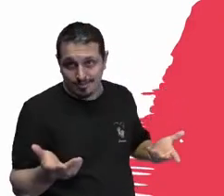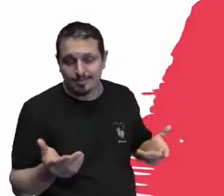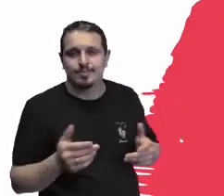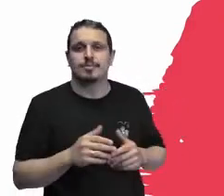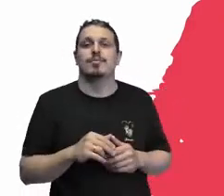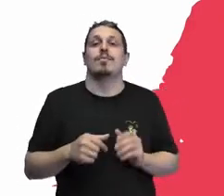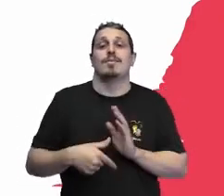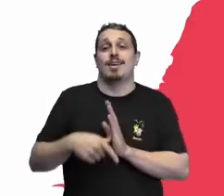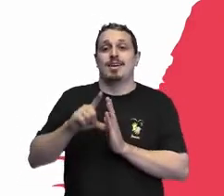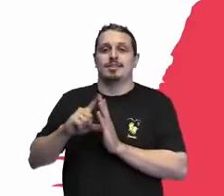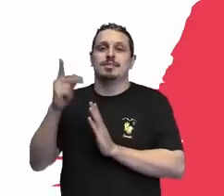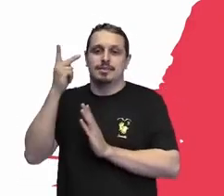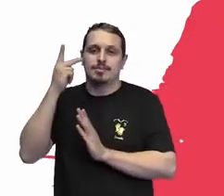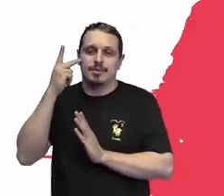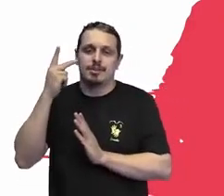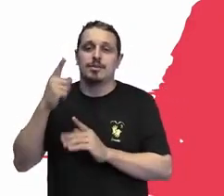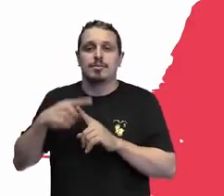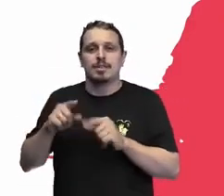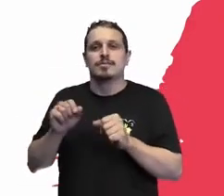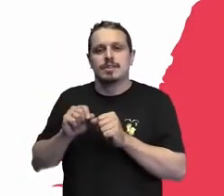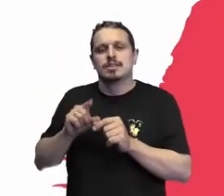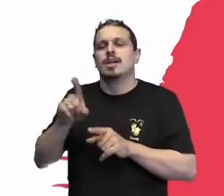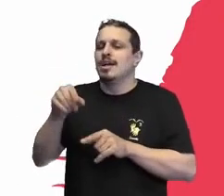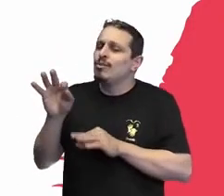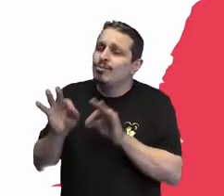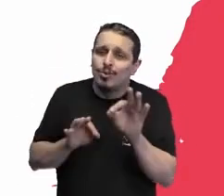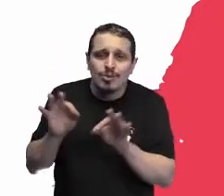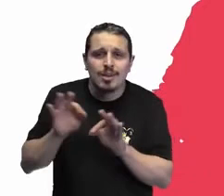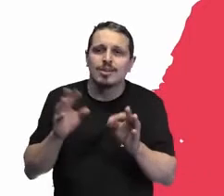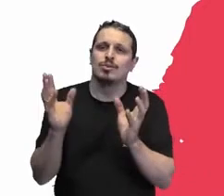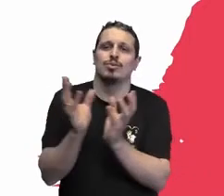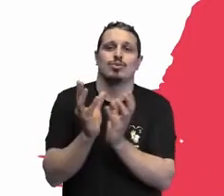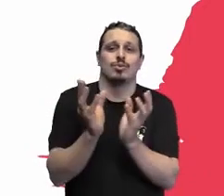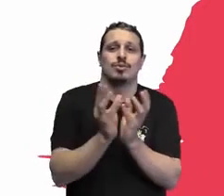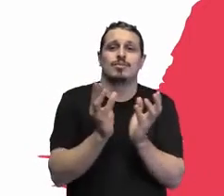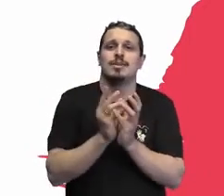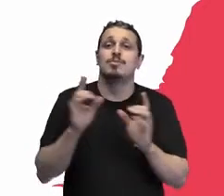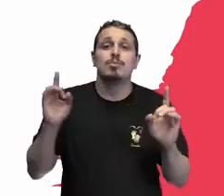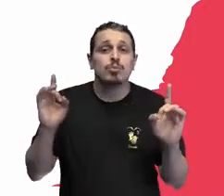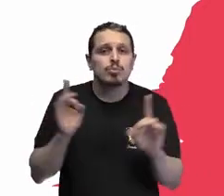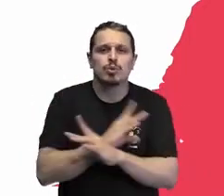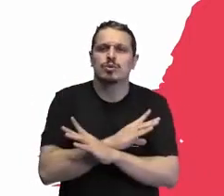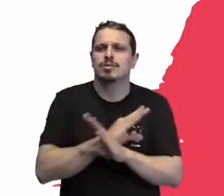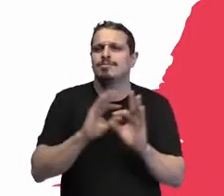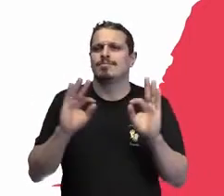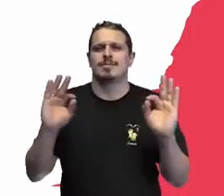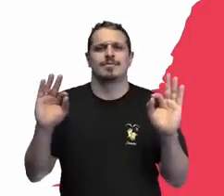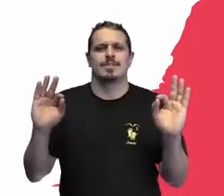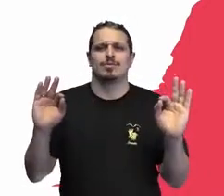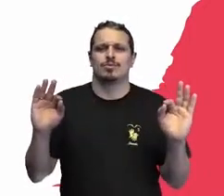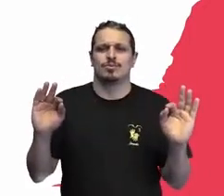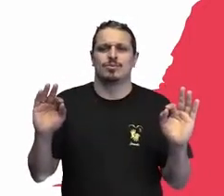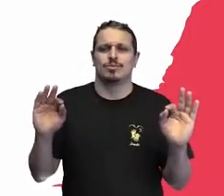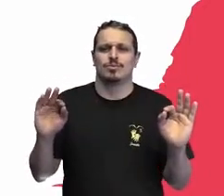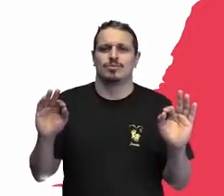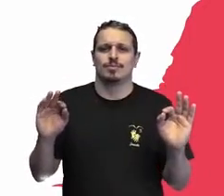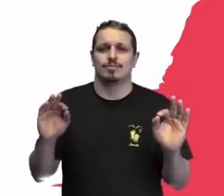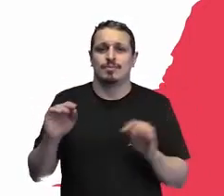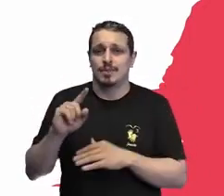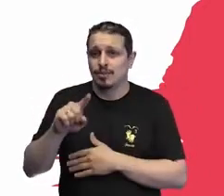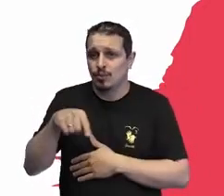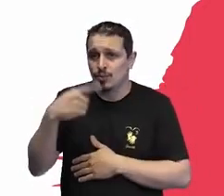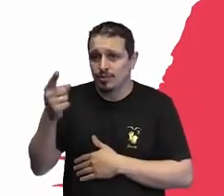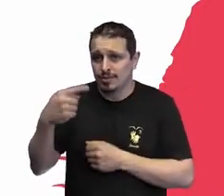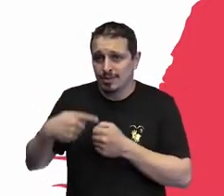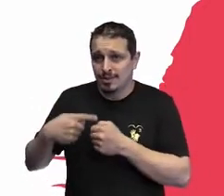São Paulo, é uma questão da gente montar esse grupo, está tudo pronto. E as demais cidades do Brasil, esse é um